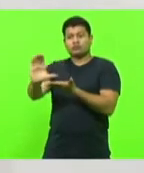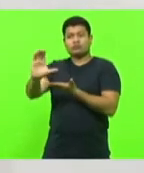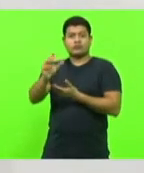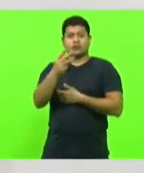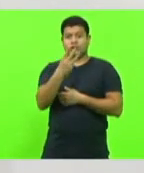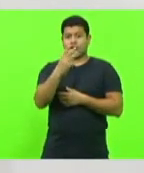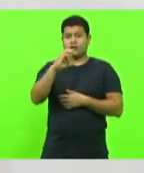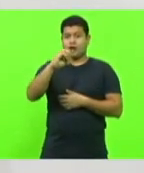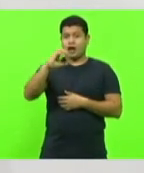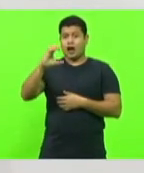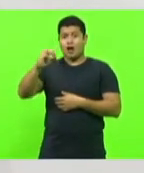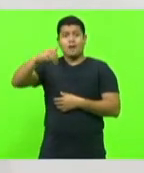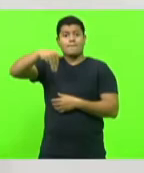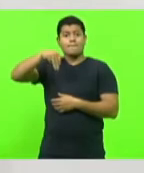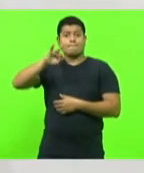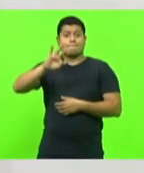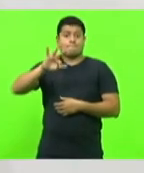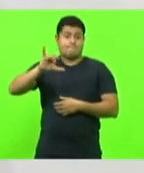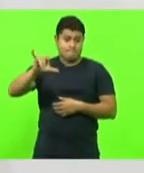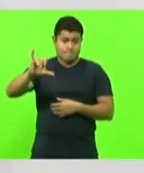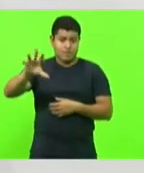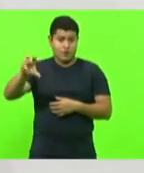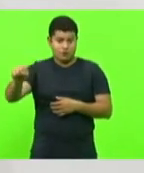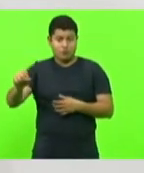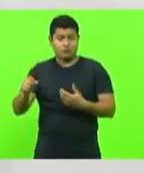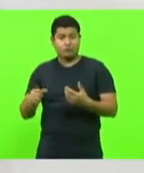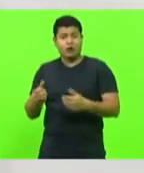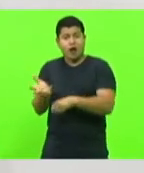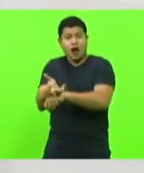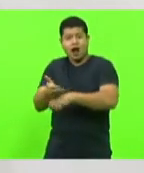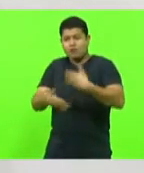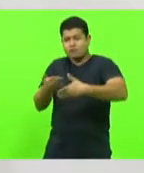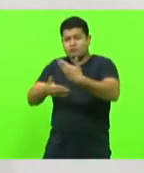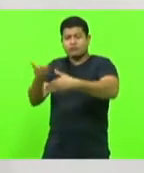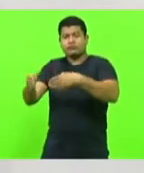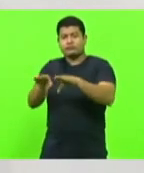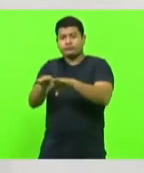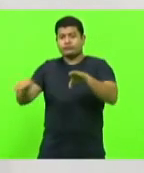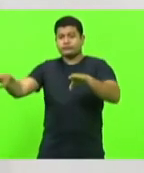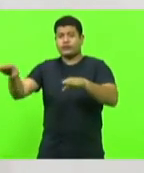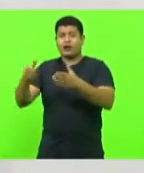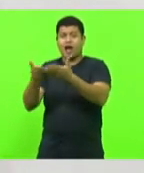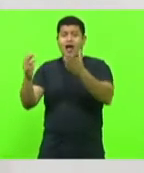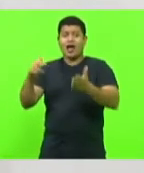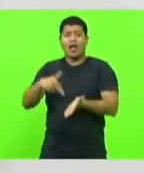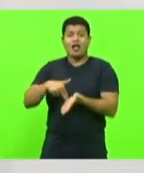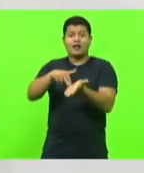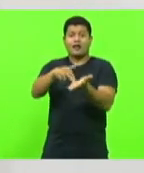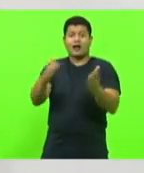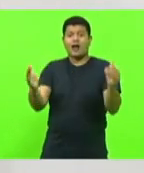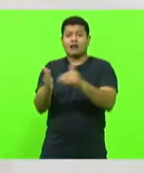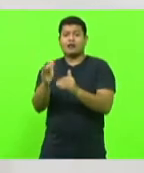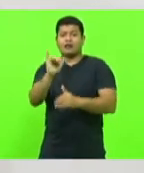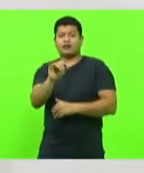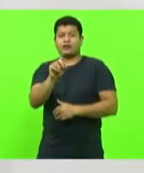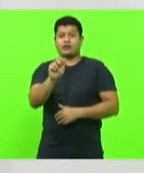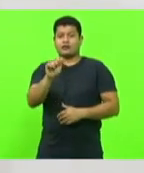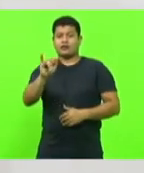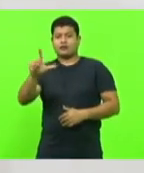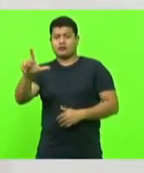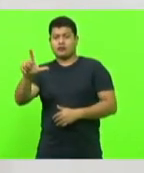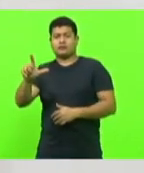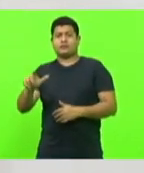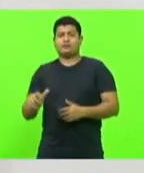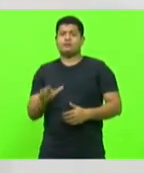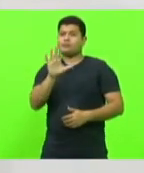na 470 para acelerar a duplicação de navegantes até em Dael. Agora, o governo federal tem que fazer